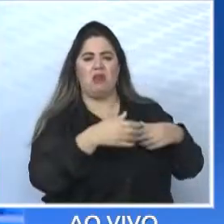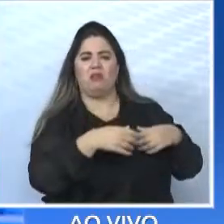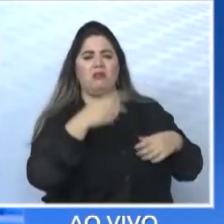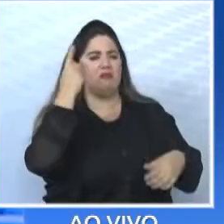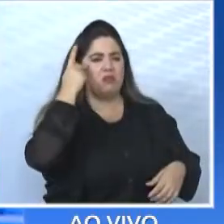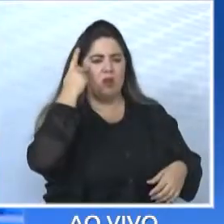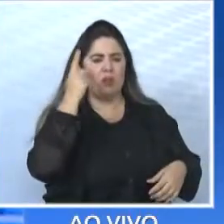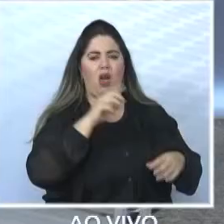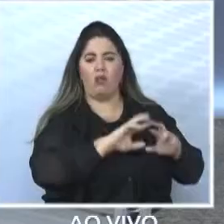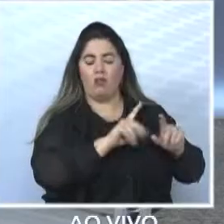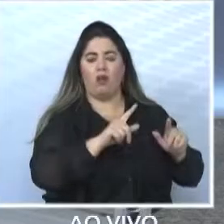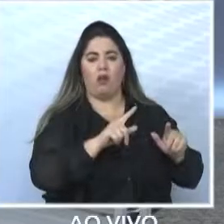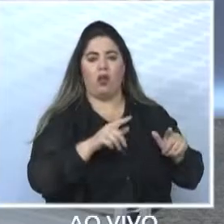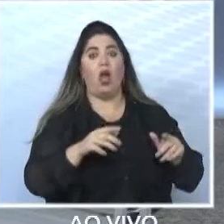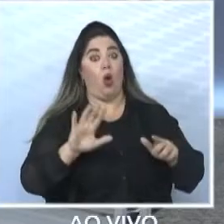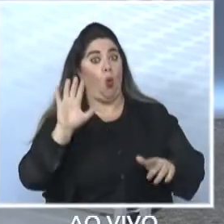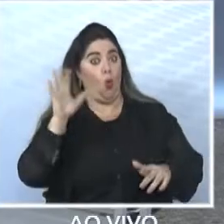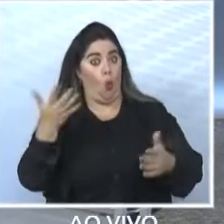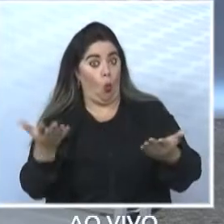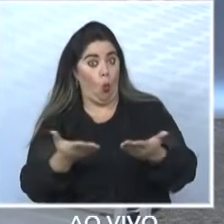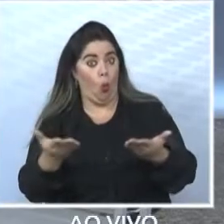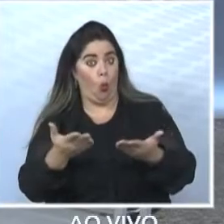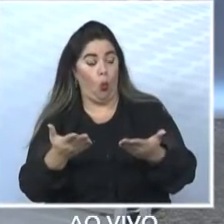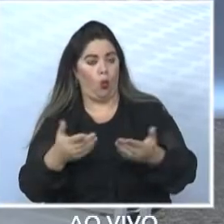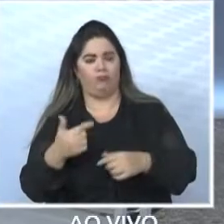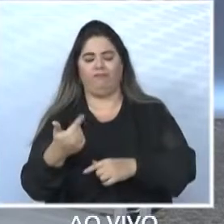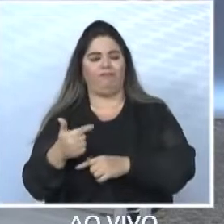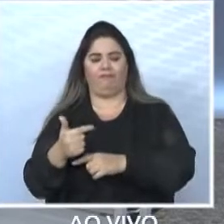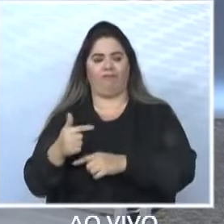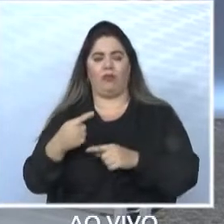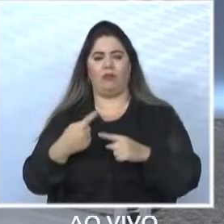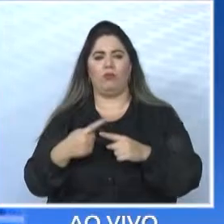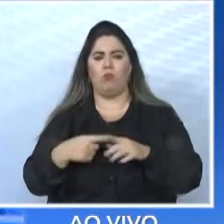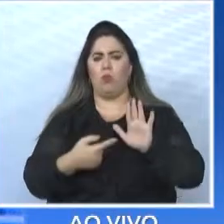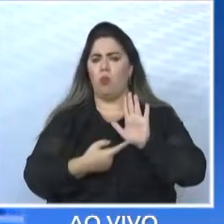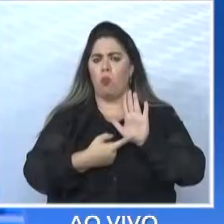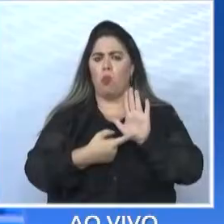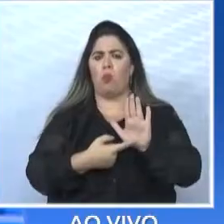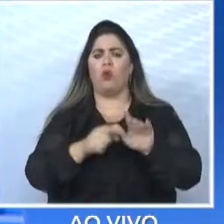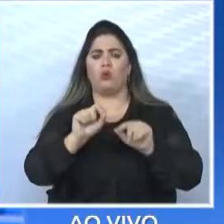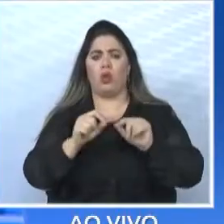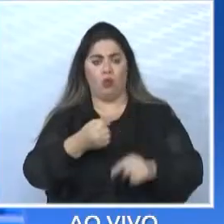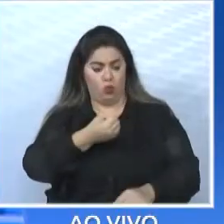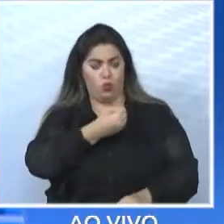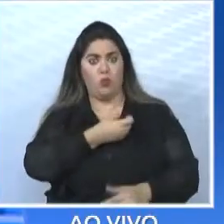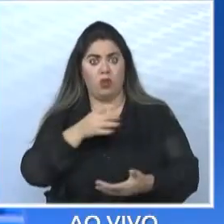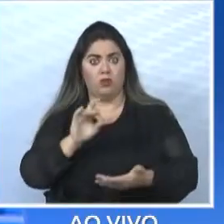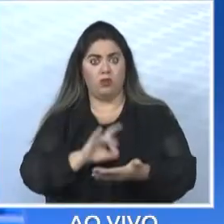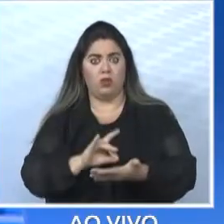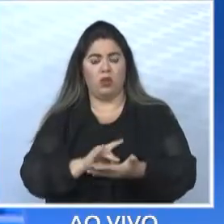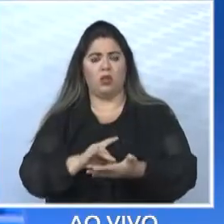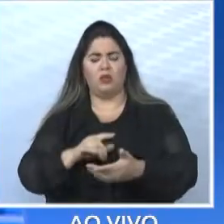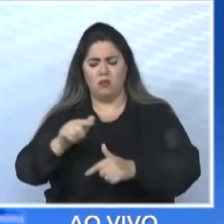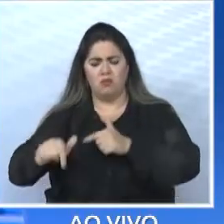aconteceu agora? Isso. Não tem. Porque nós vamos mostrar números. Na realidade, nós vamos trabalhar para que esses números não